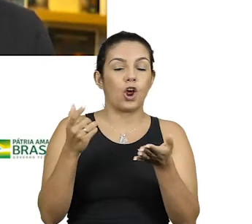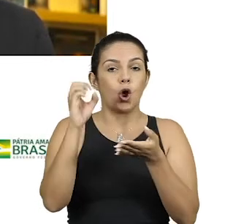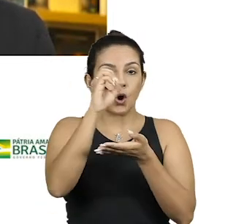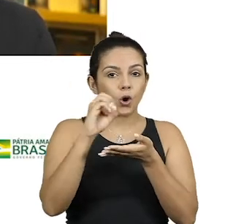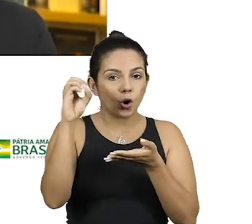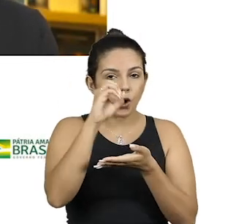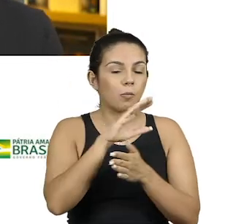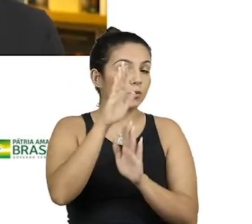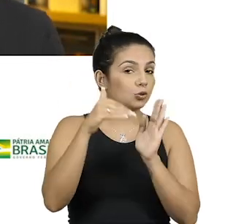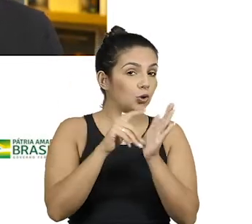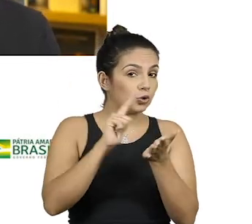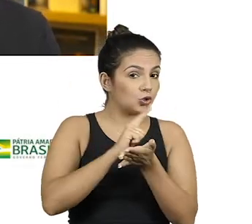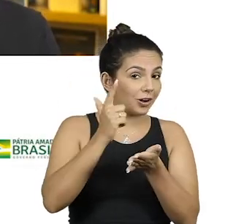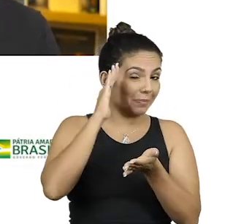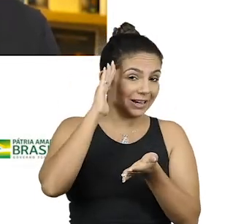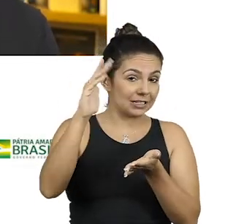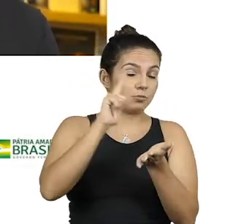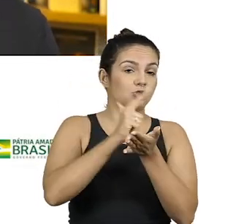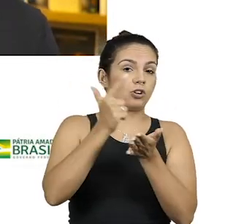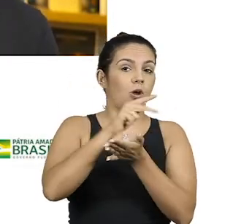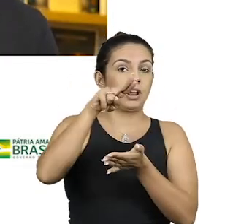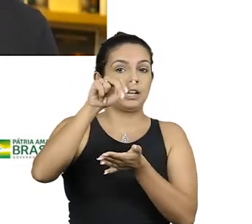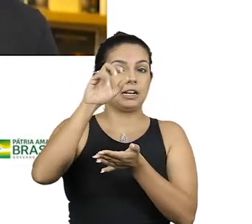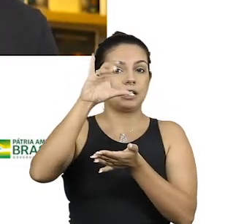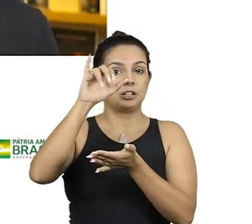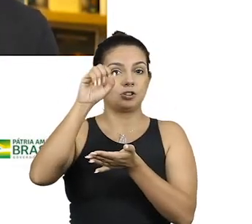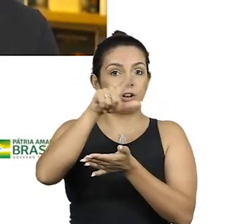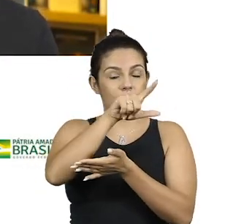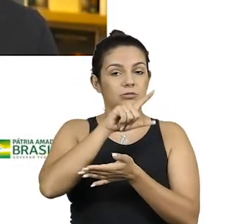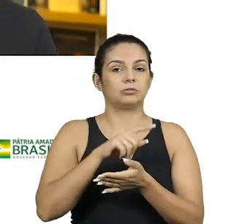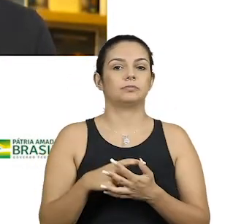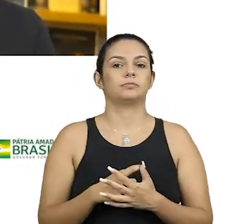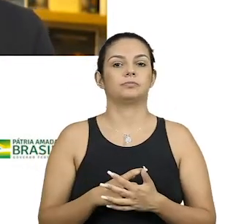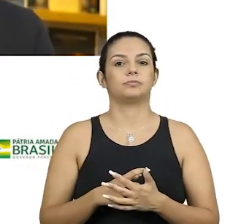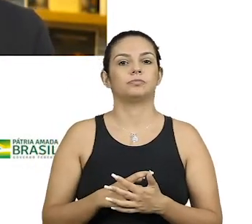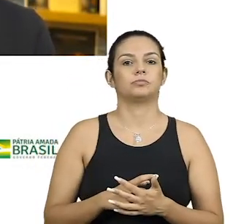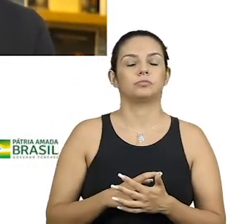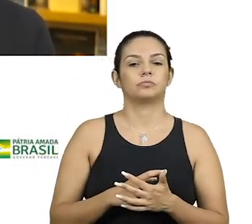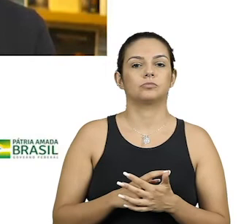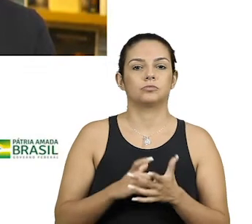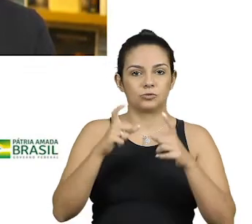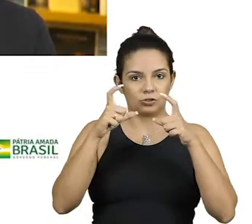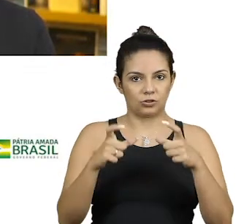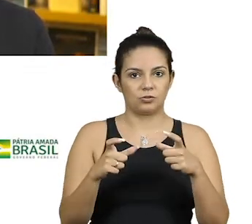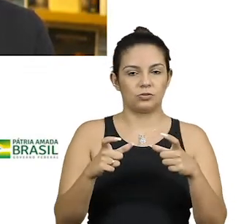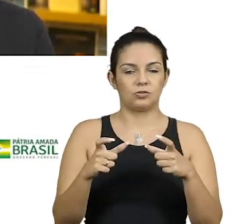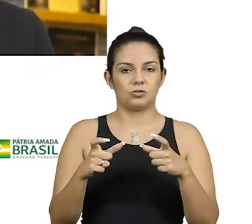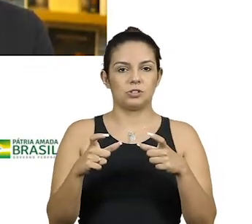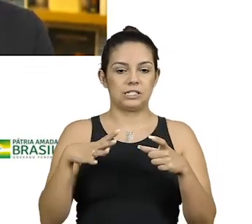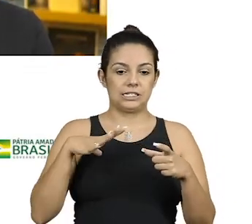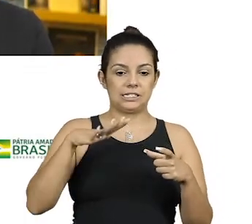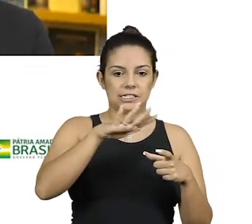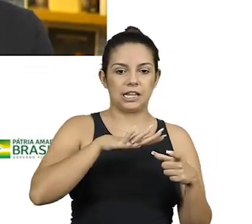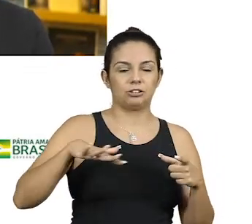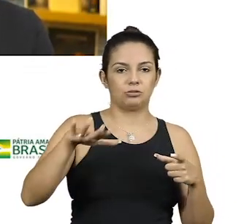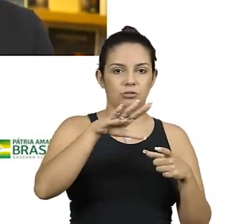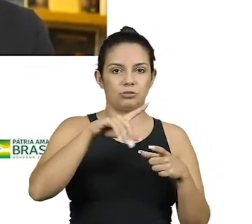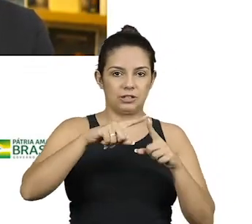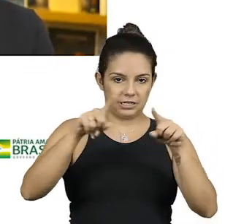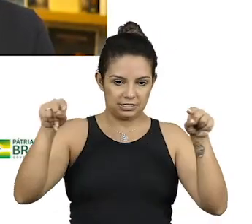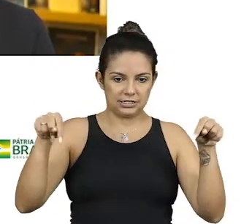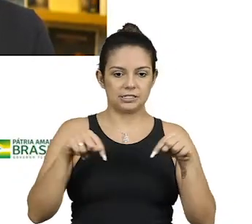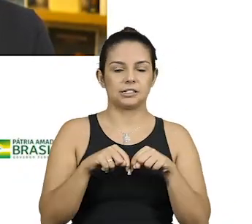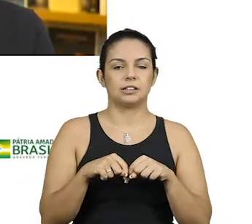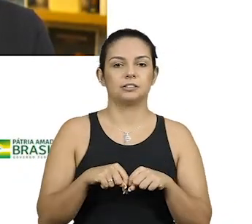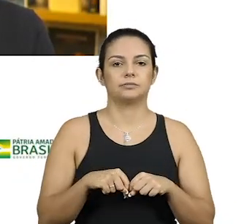Globo, o Estadão, mas principalmente o Jornal Nacional recuperou aquele lugar de central na sala da